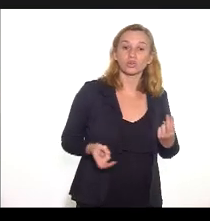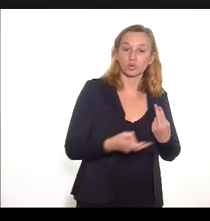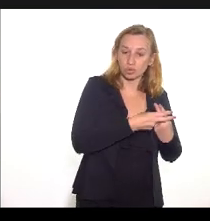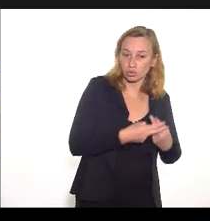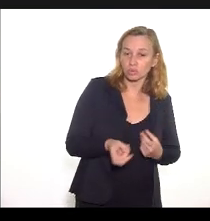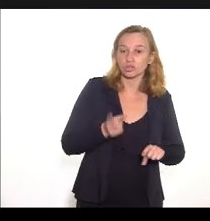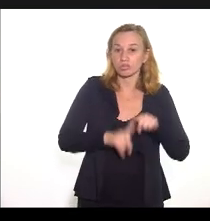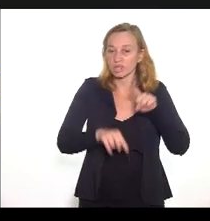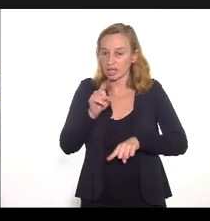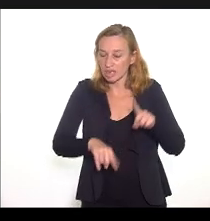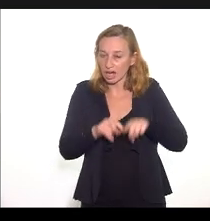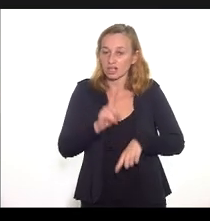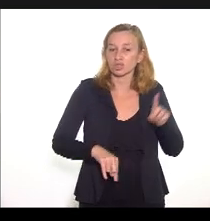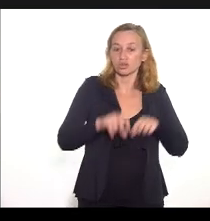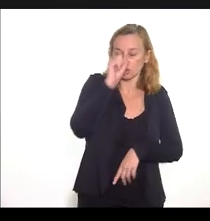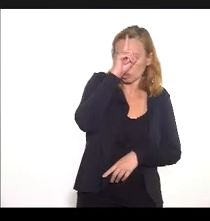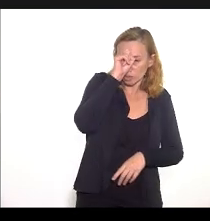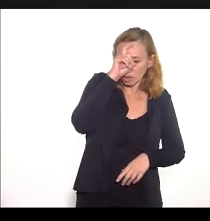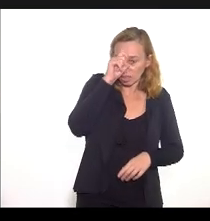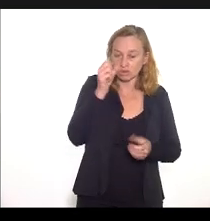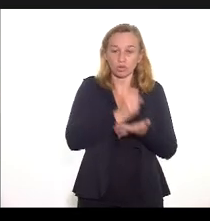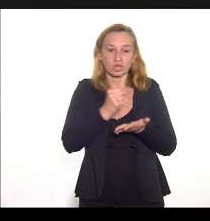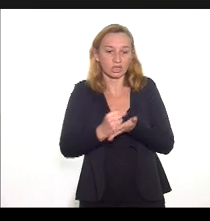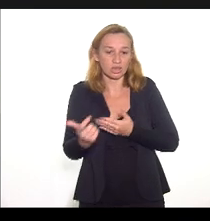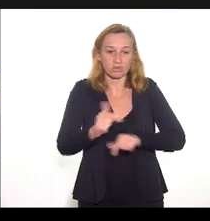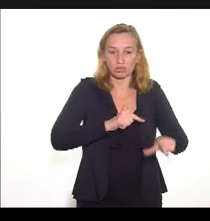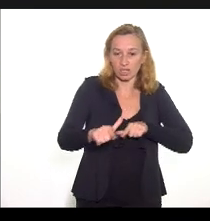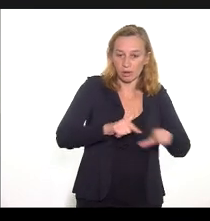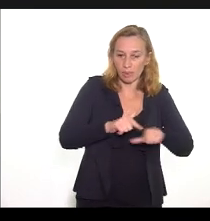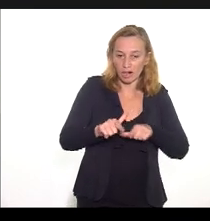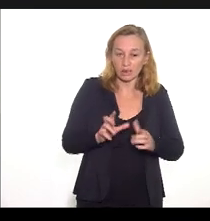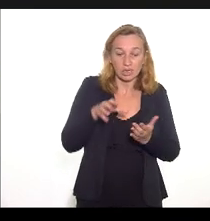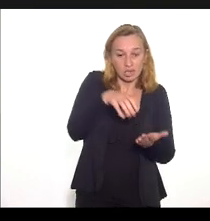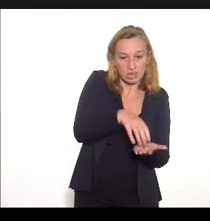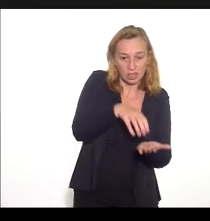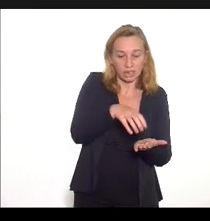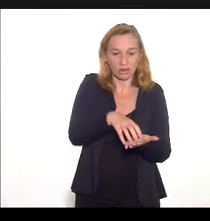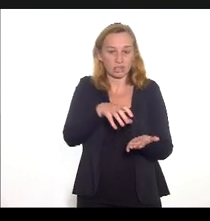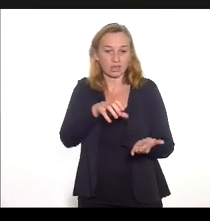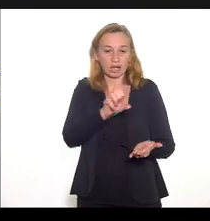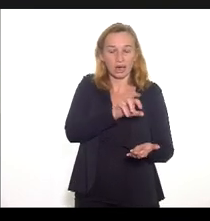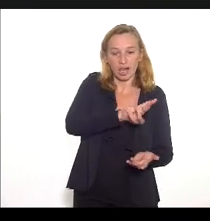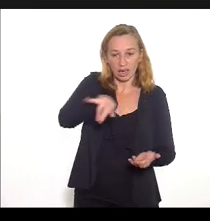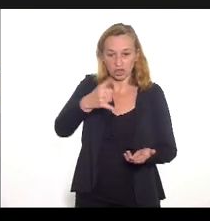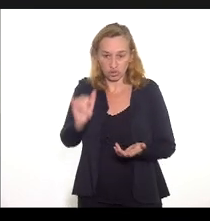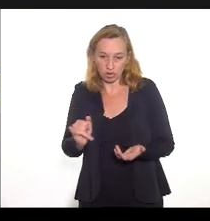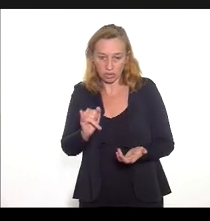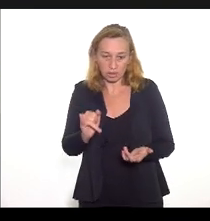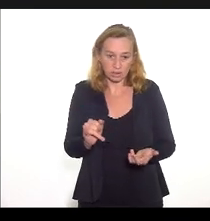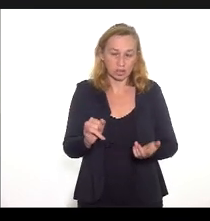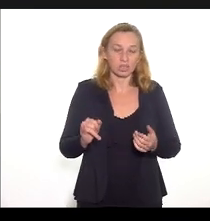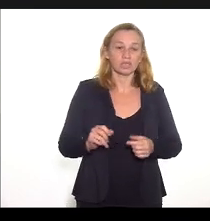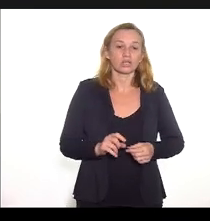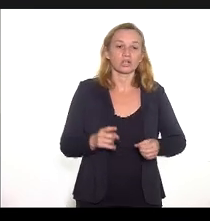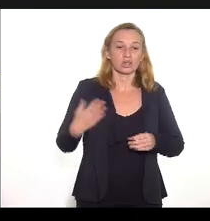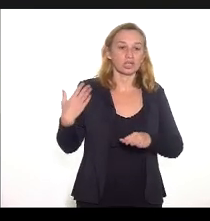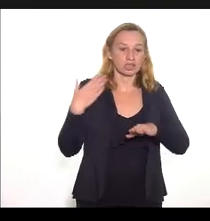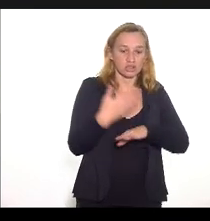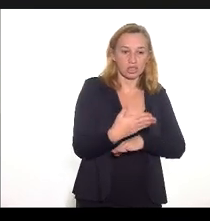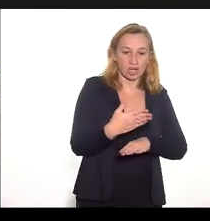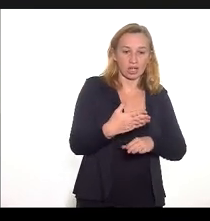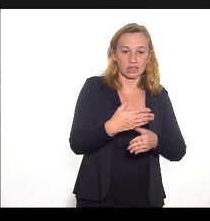materiais médicos hospitalares e contratações de serviços para o nível central da CBRJ e a unidade de administração direta,